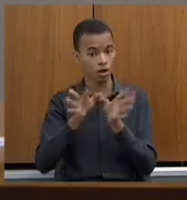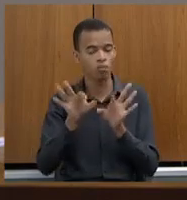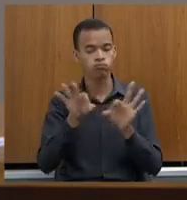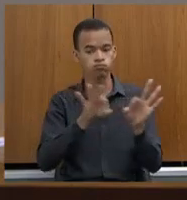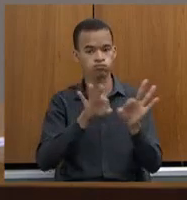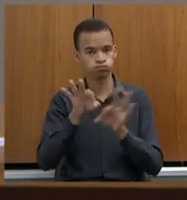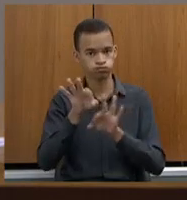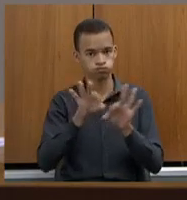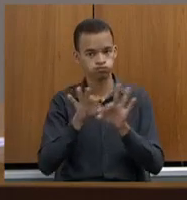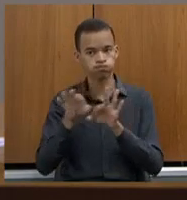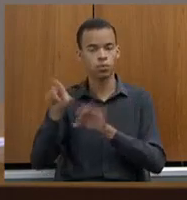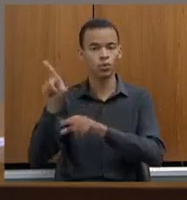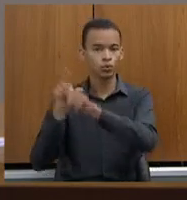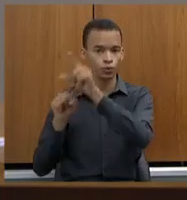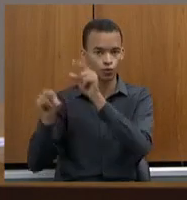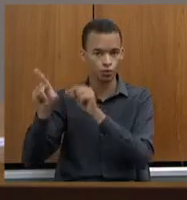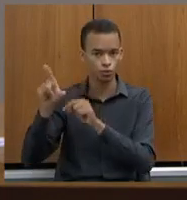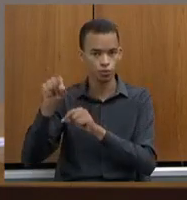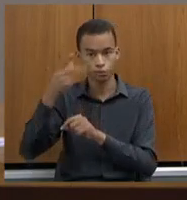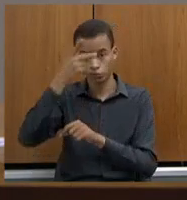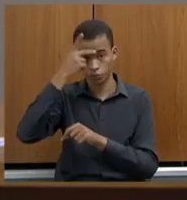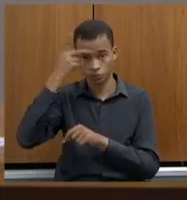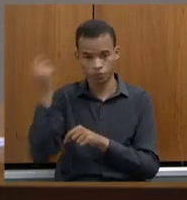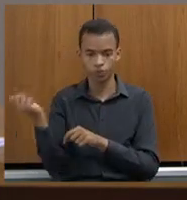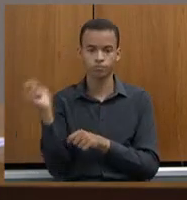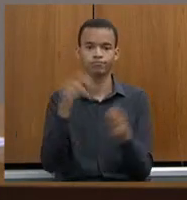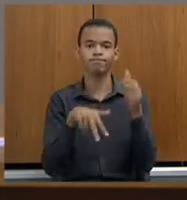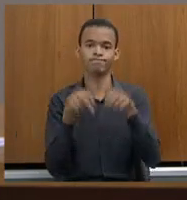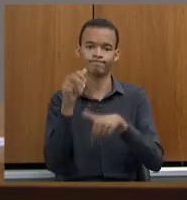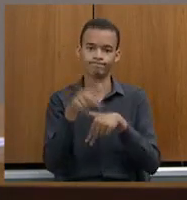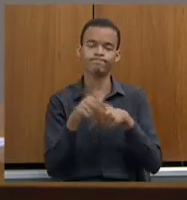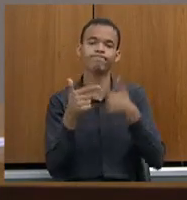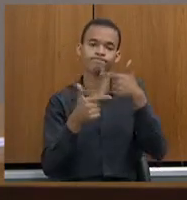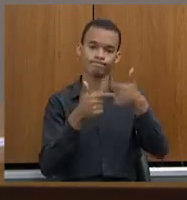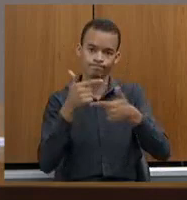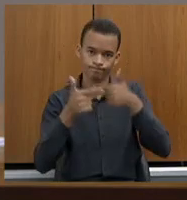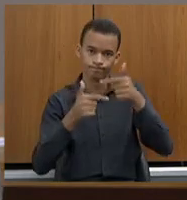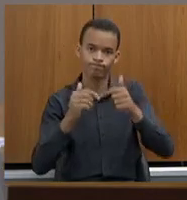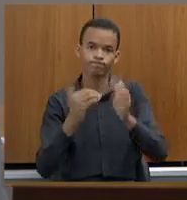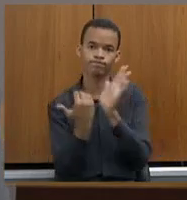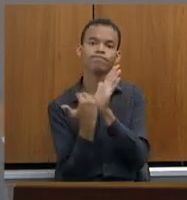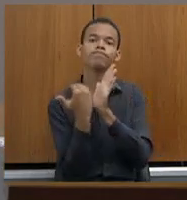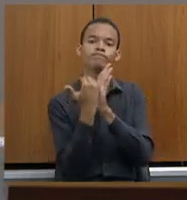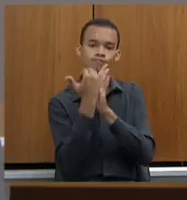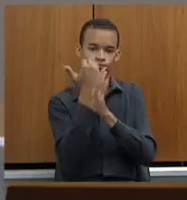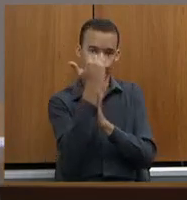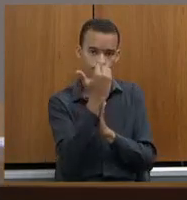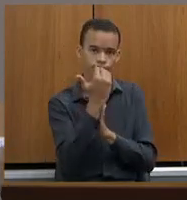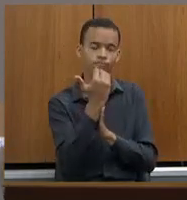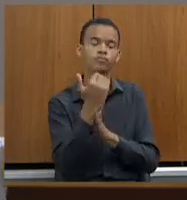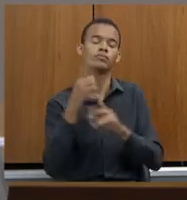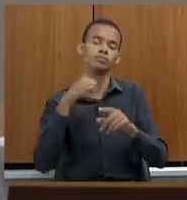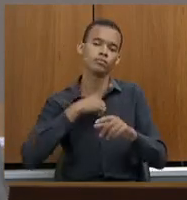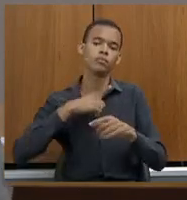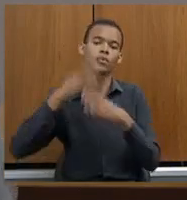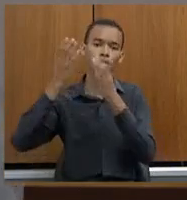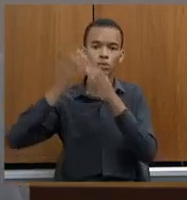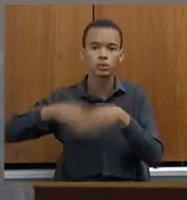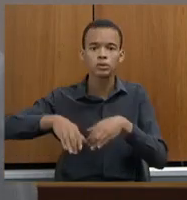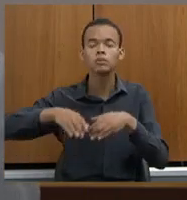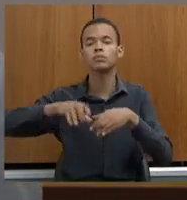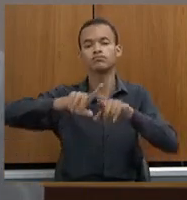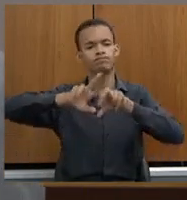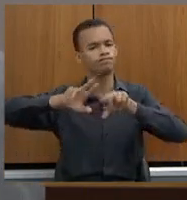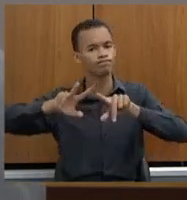um conjunto de colegas que estão aprovados, tem uma vigência desse concurso, nós temos um plano de